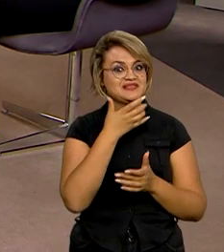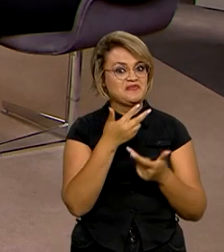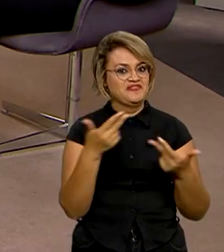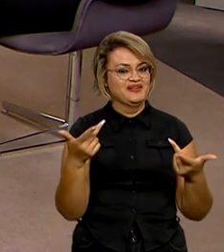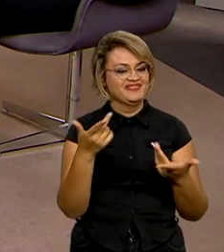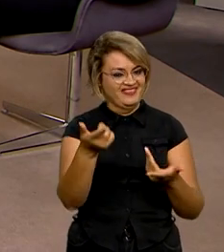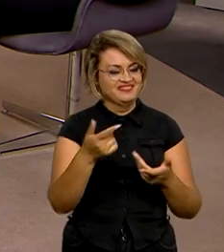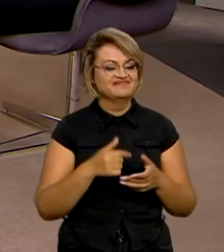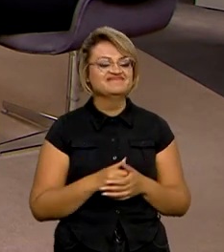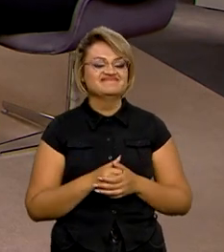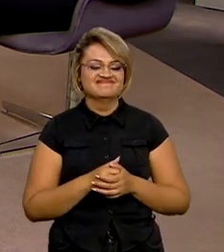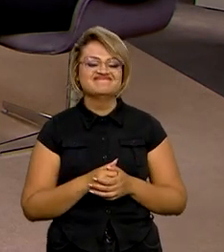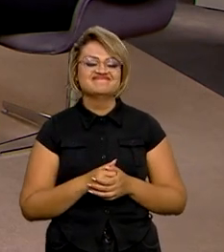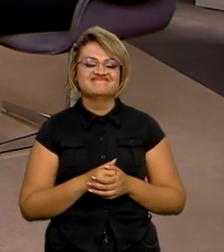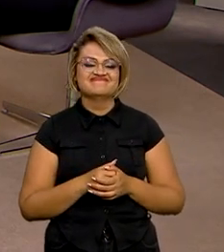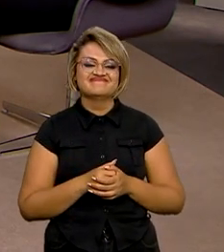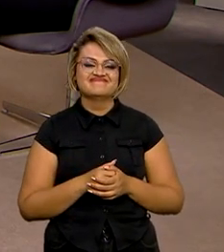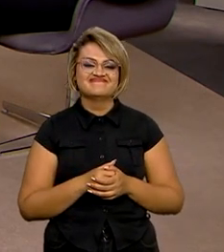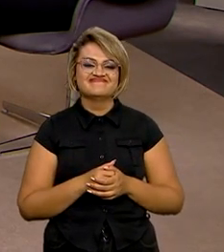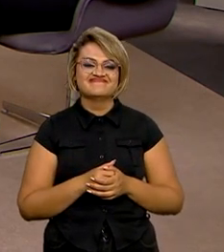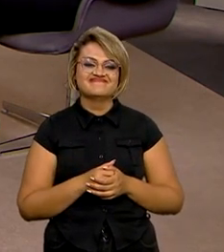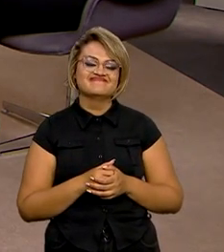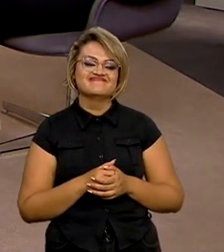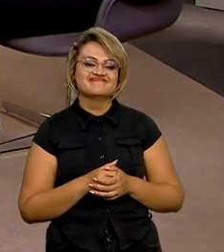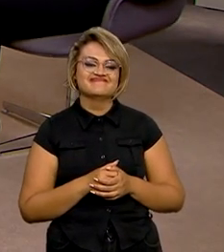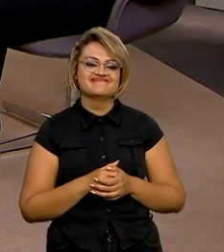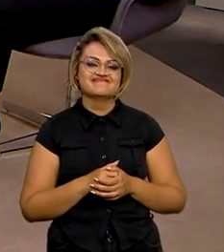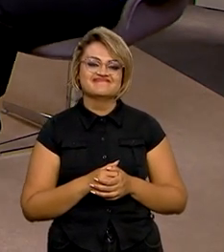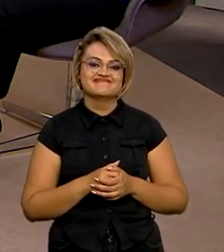muita novidade ainda deve estar assim. Verdade, Gabi. Obrigada, professor. Obrigada.